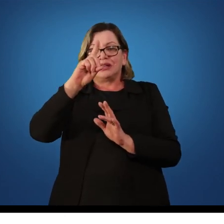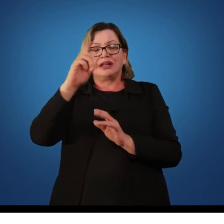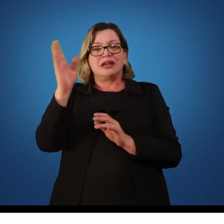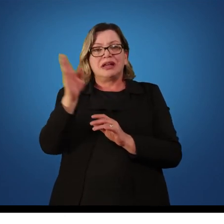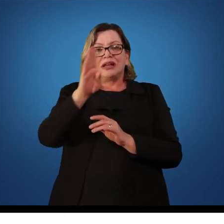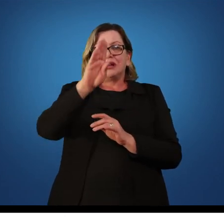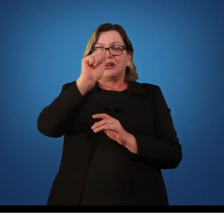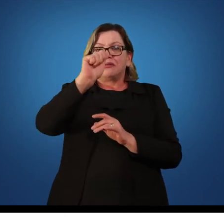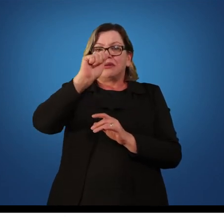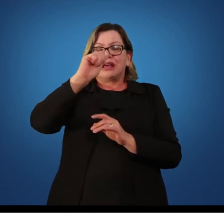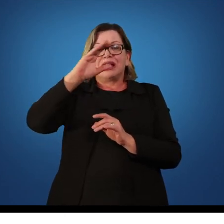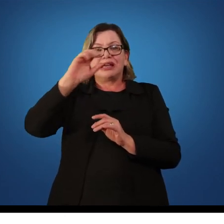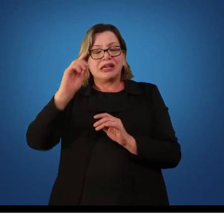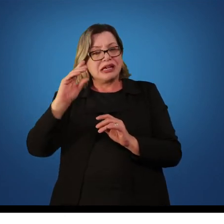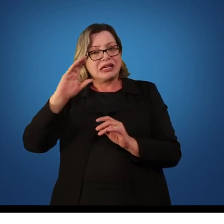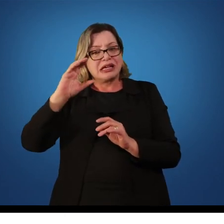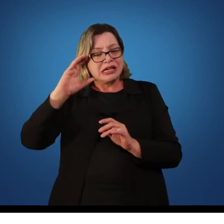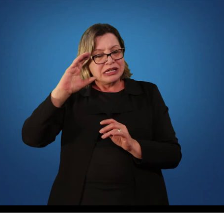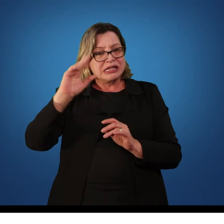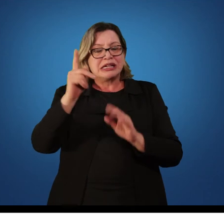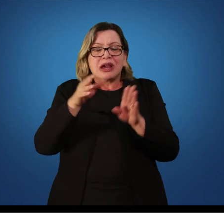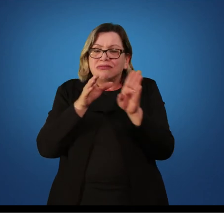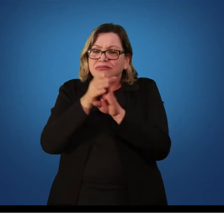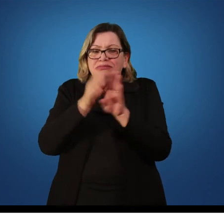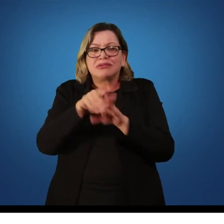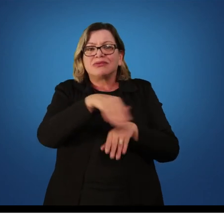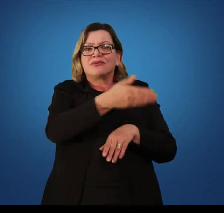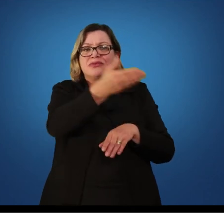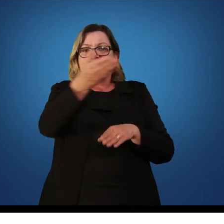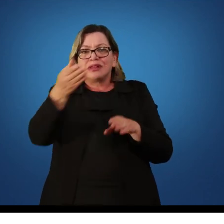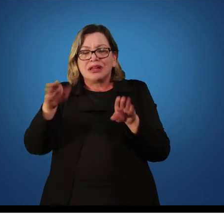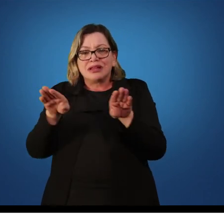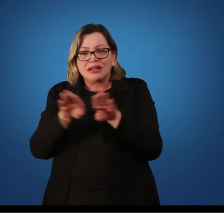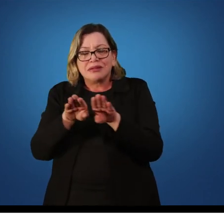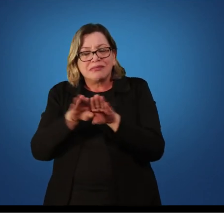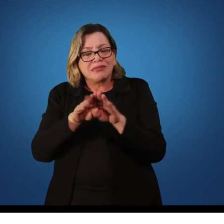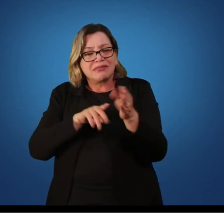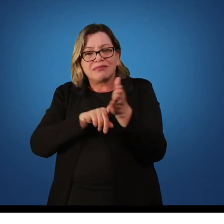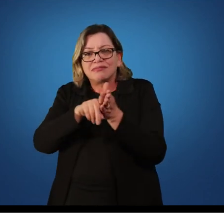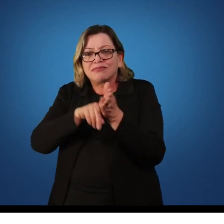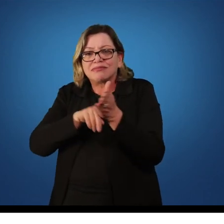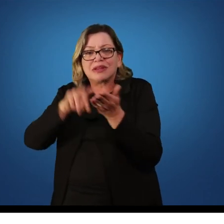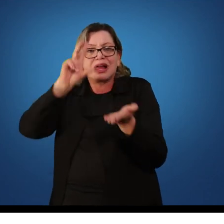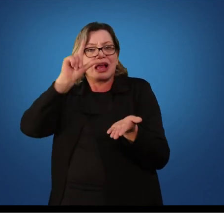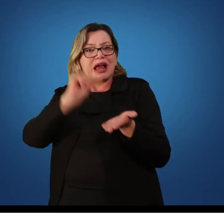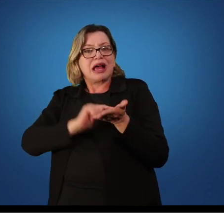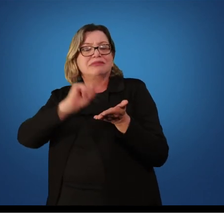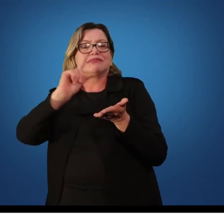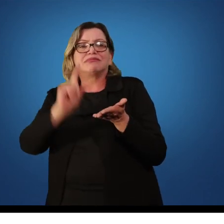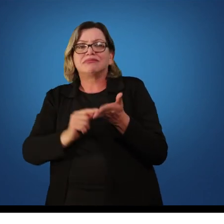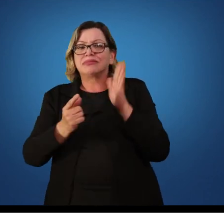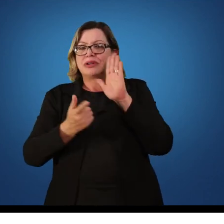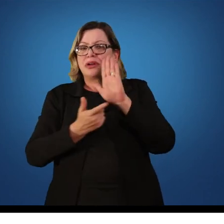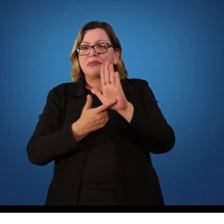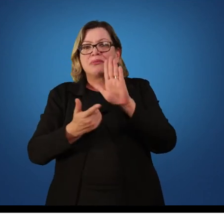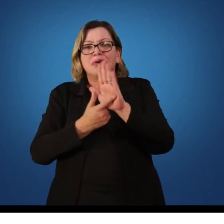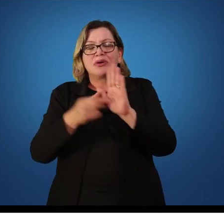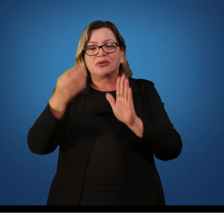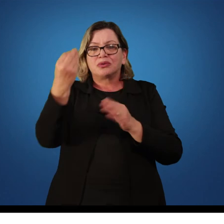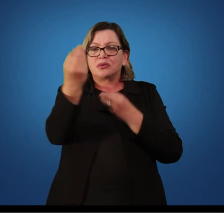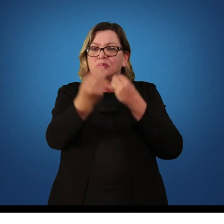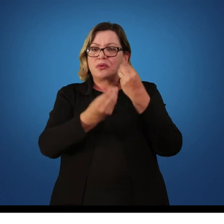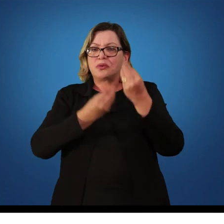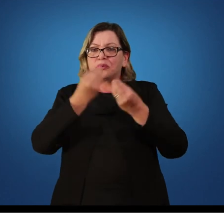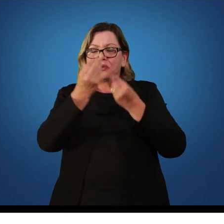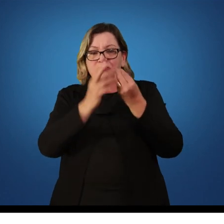a pesquisa de alguns artigos científicos que demonstram a aplicabilidade